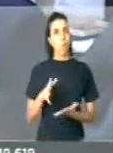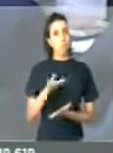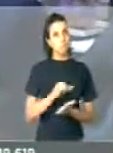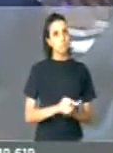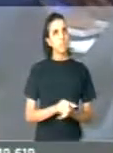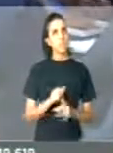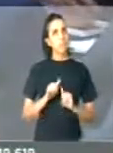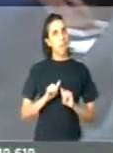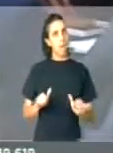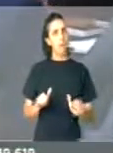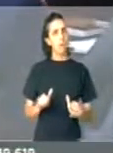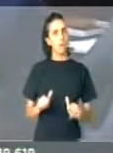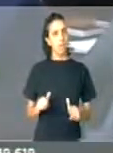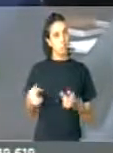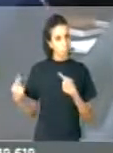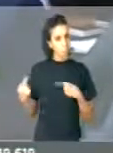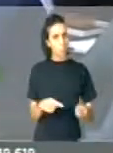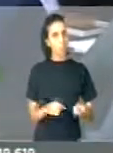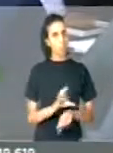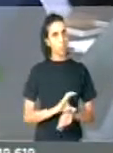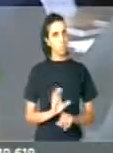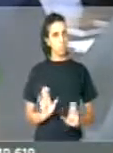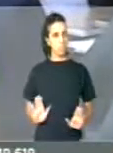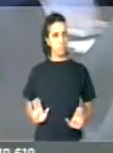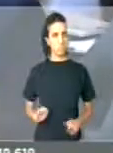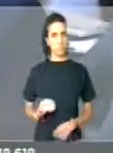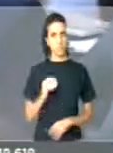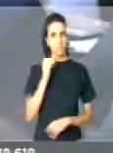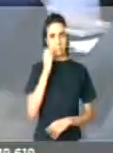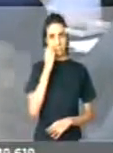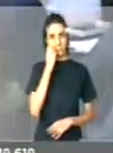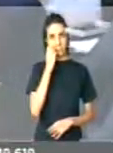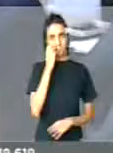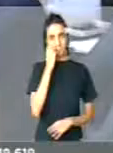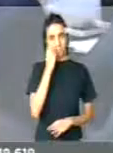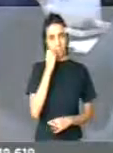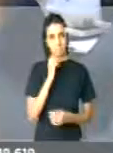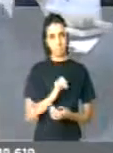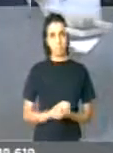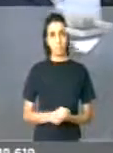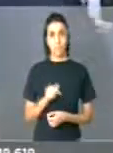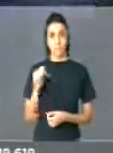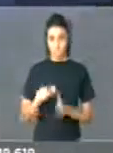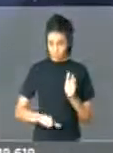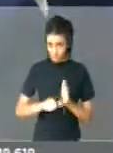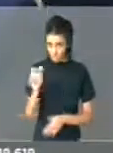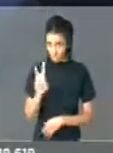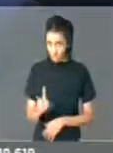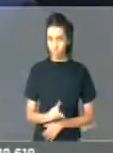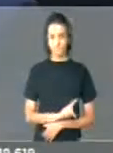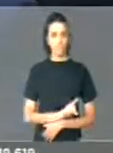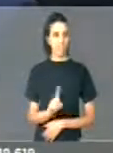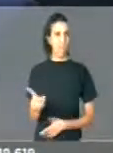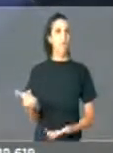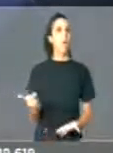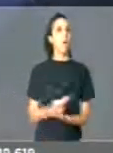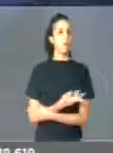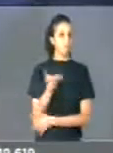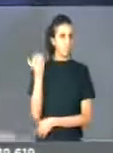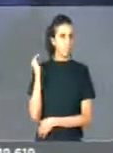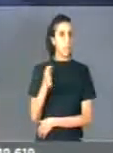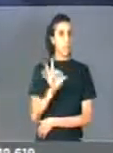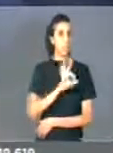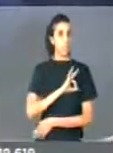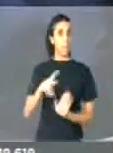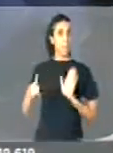é uma grave violação e, mais uma vez, dizer que essa não é a primeira vez que policiais